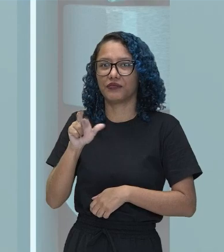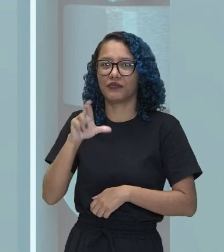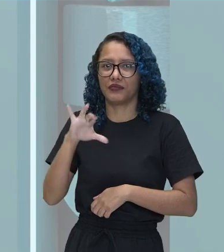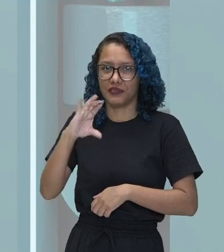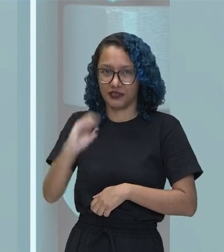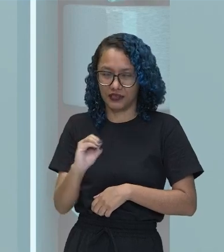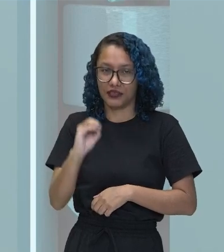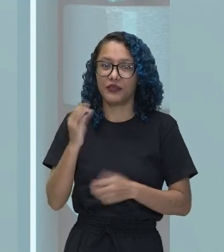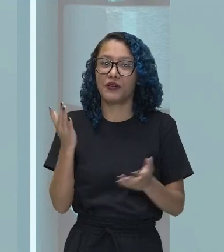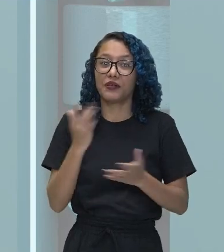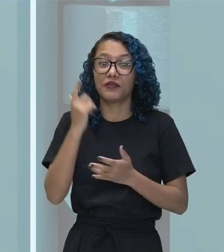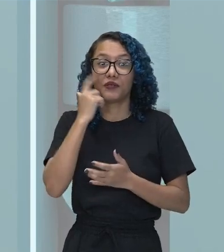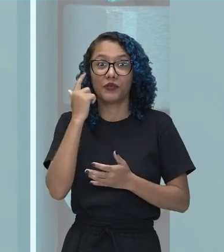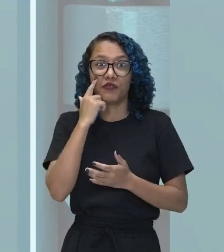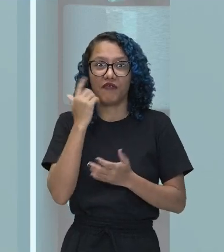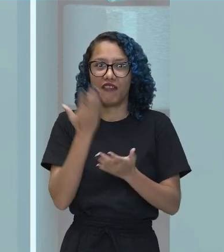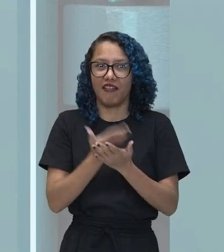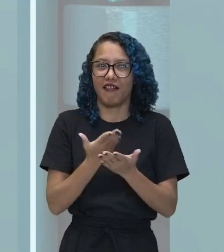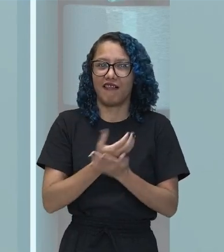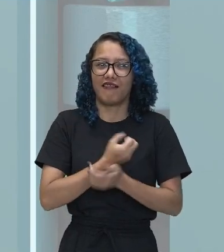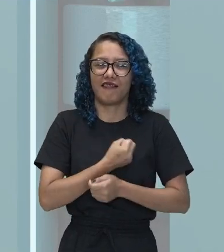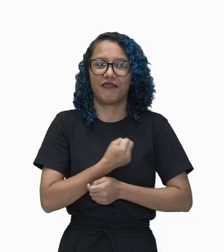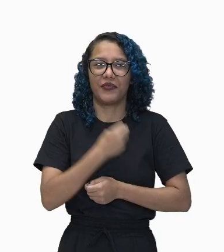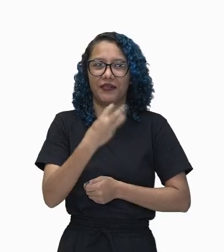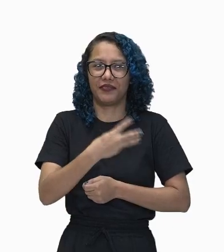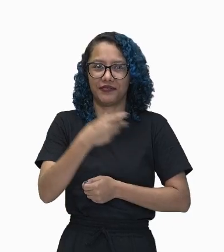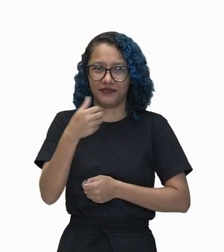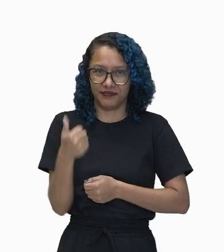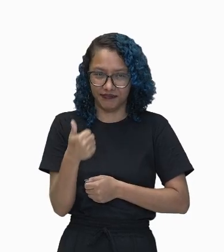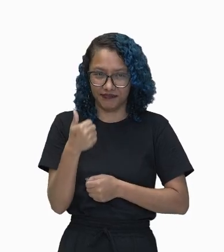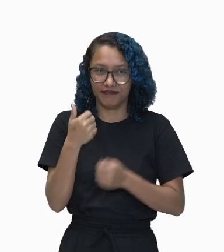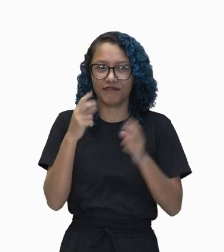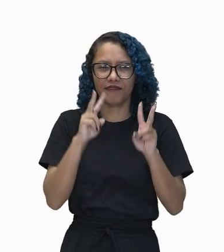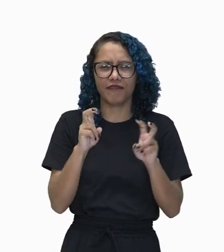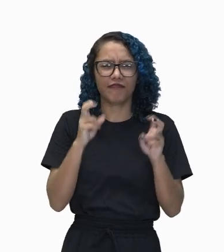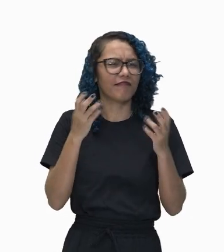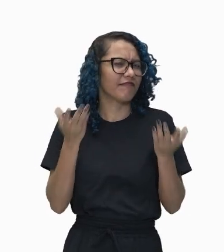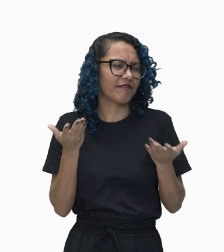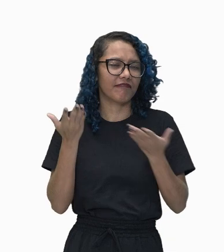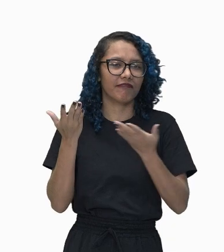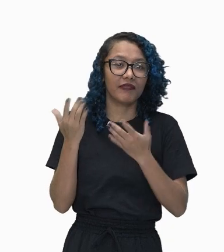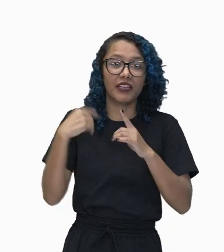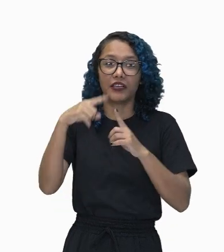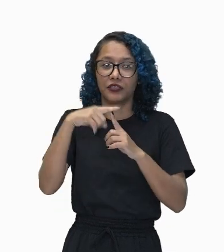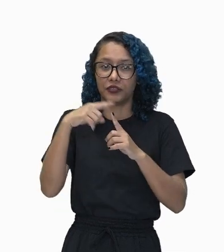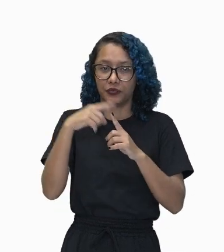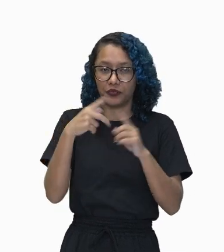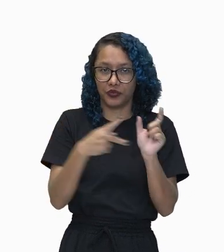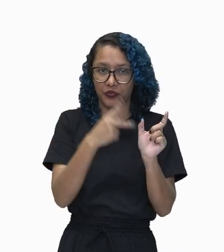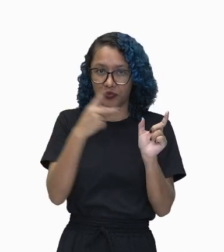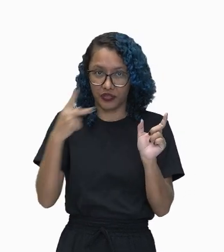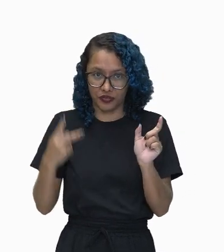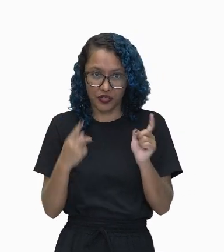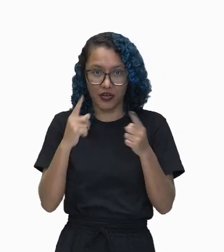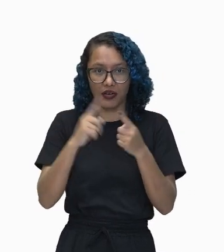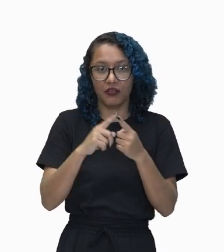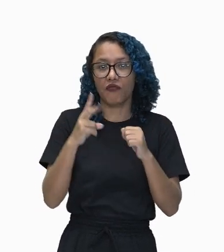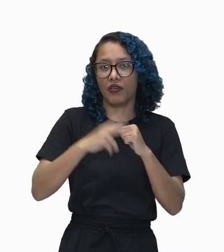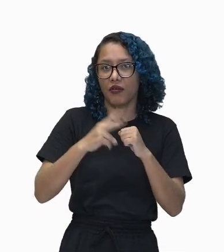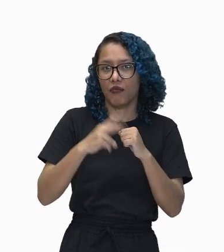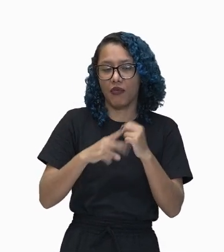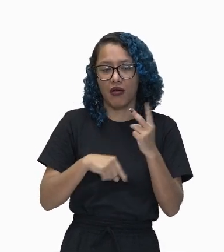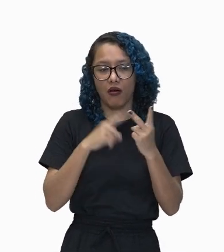Vamos à aula 31. Olha só. Objeto de conhecimento, tipos de predicado verbal,